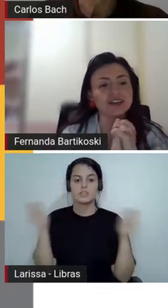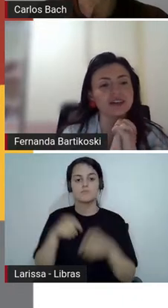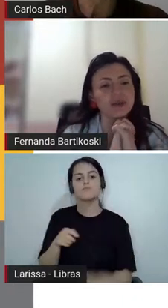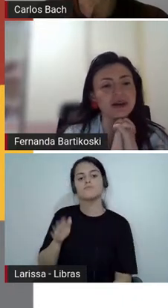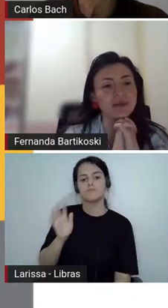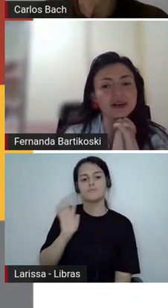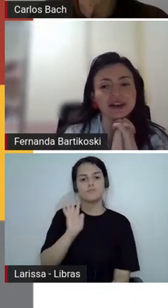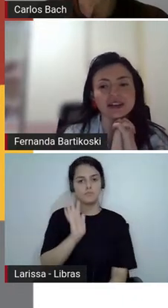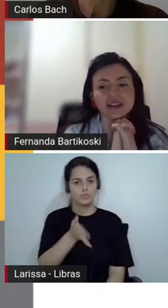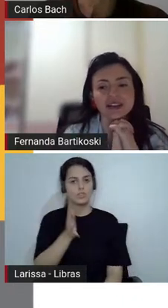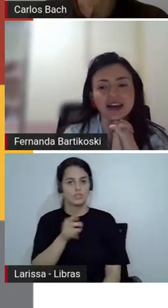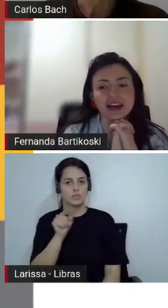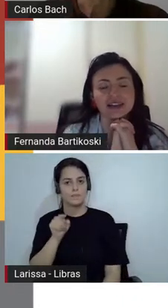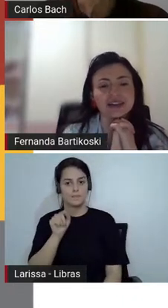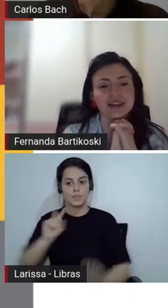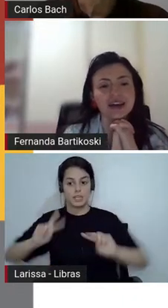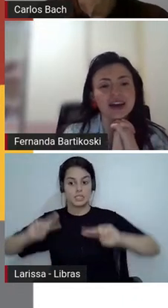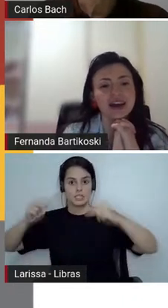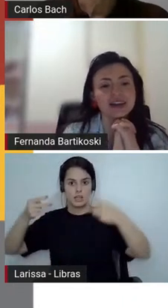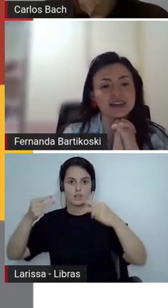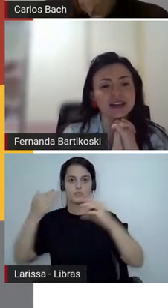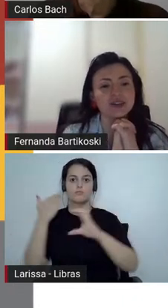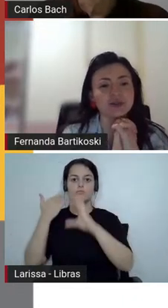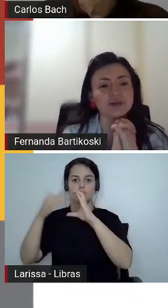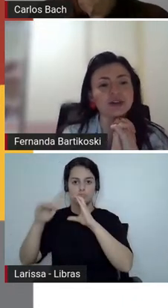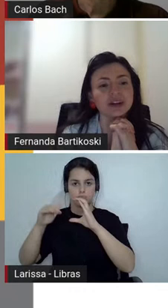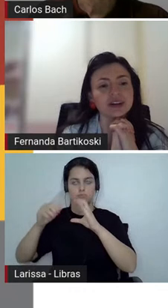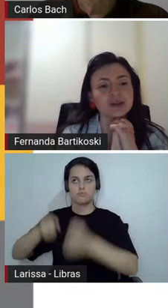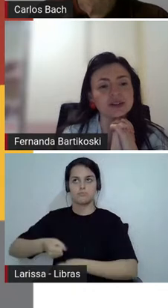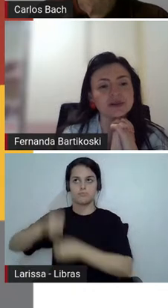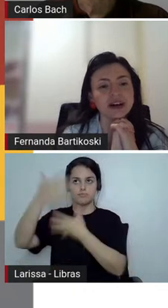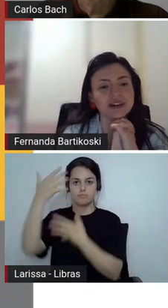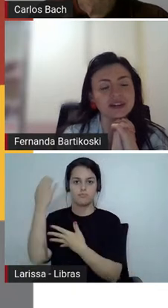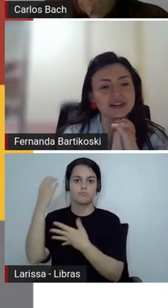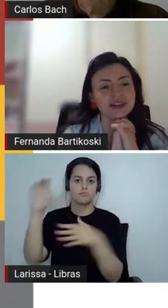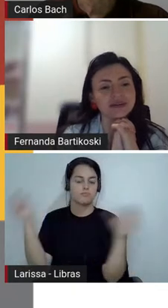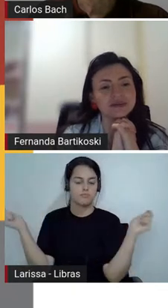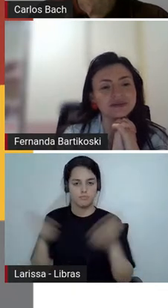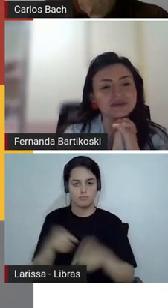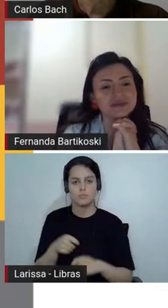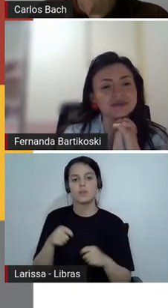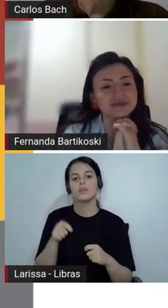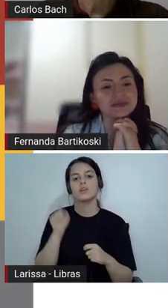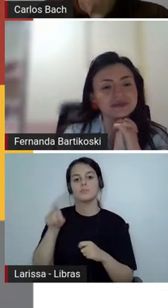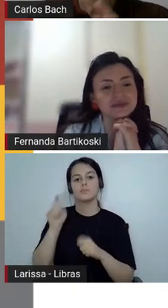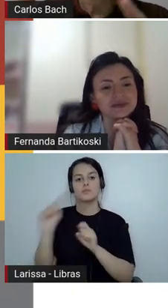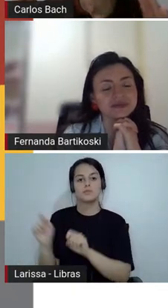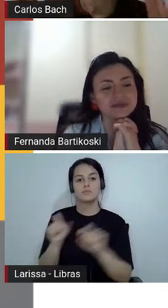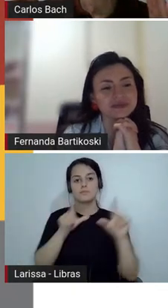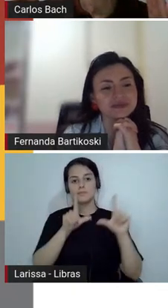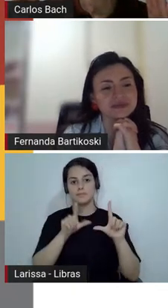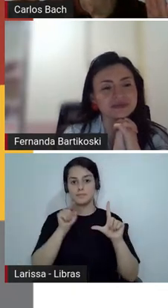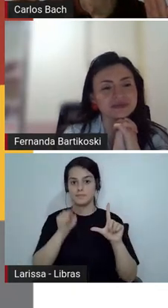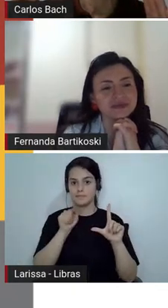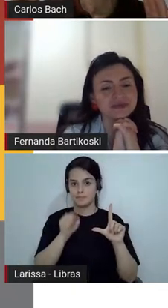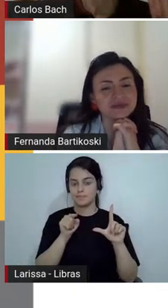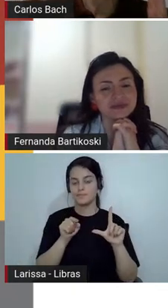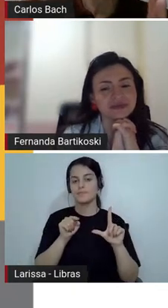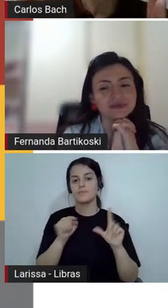no chat também podem acessar esse site com crônicas visuais que seria o